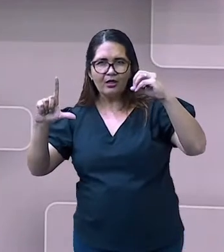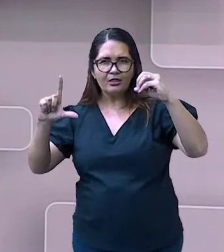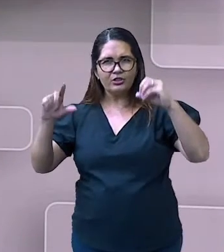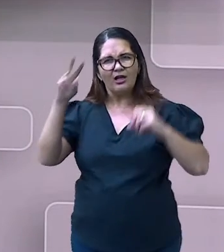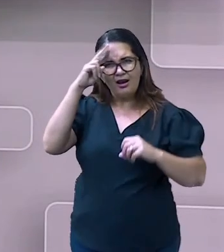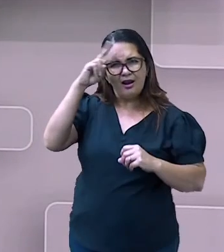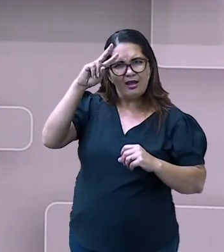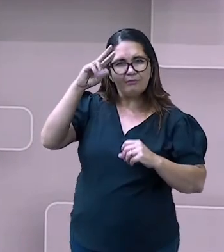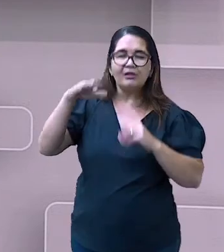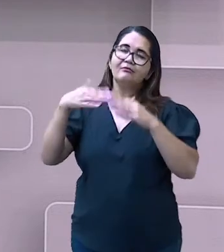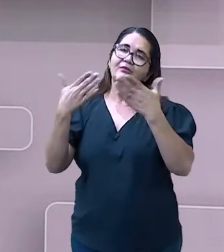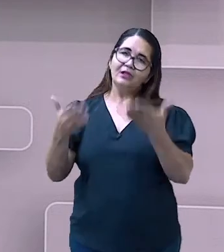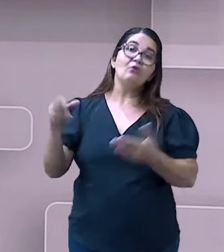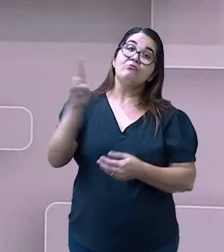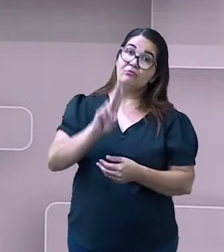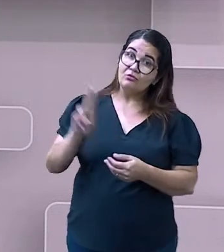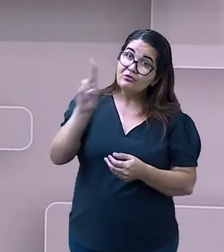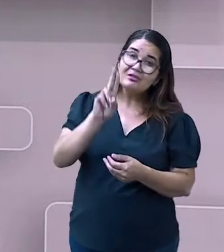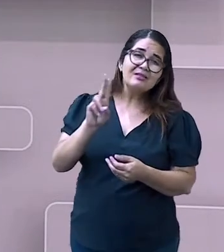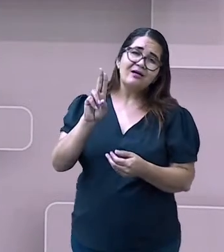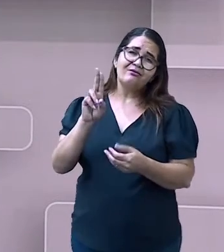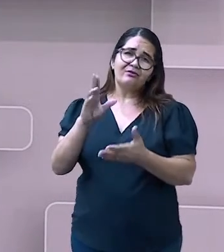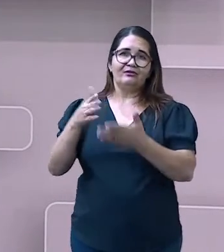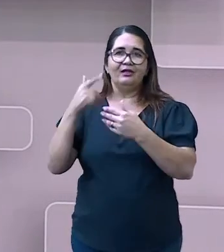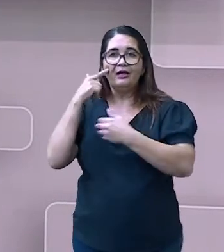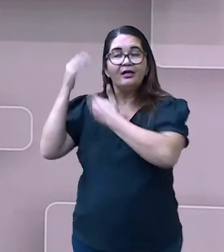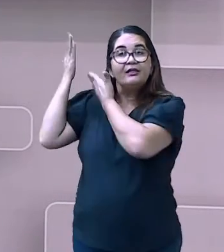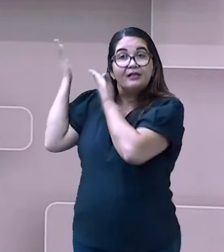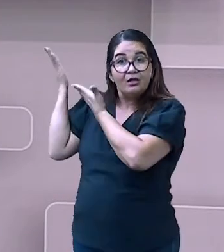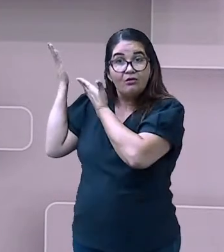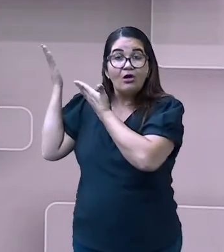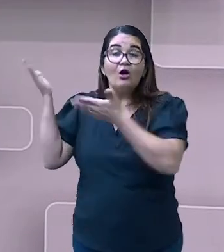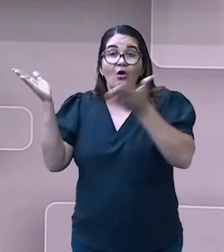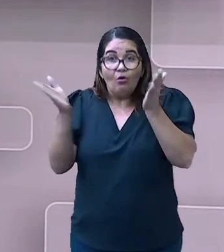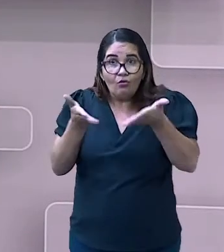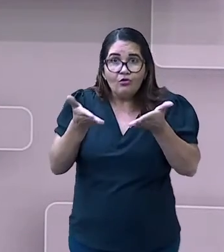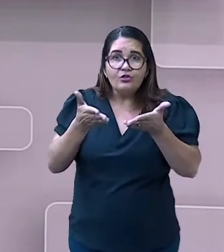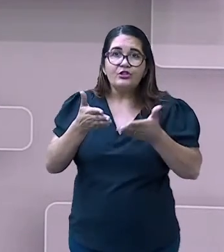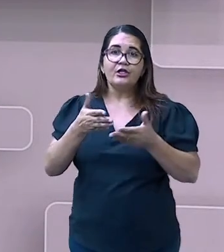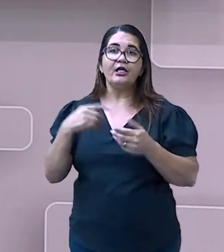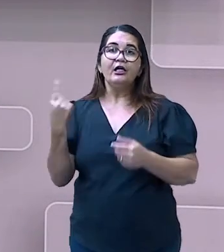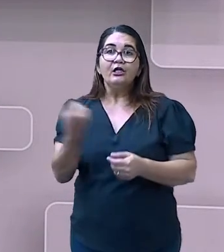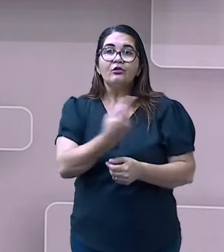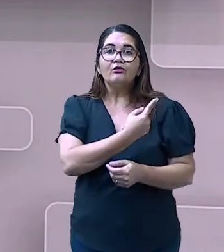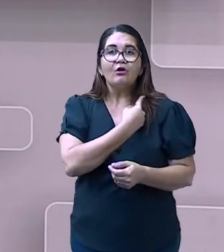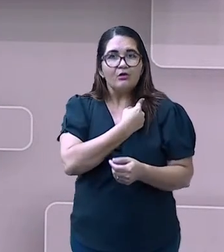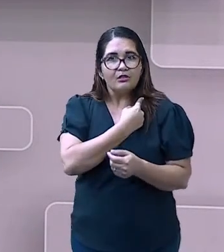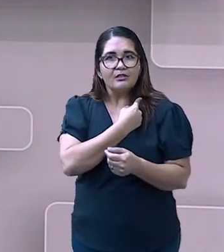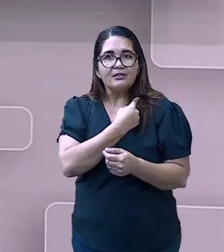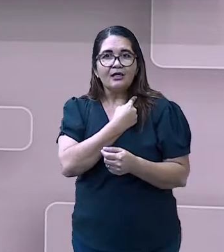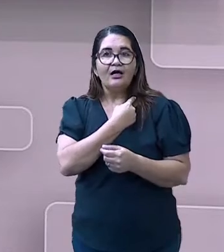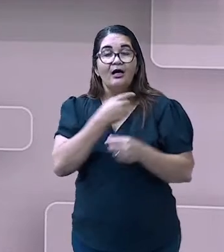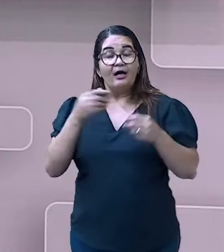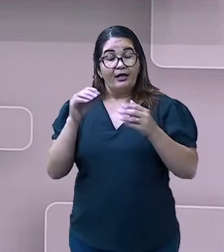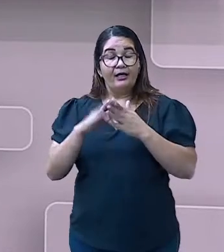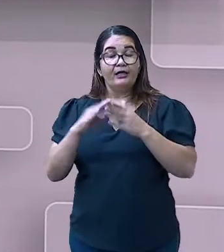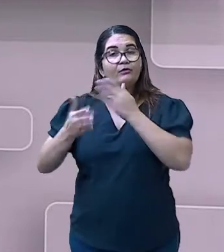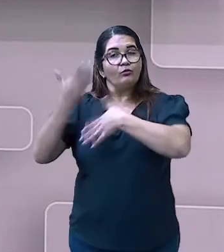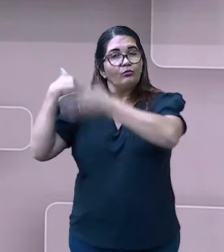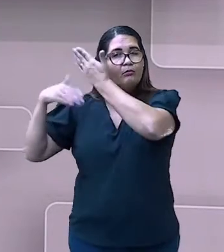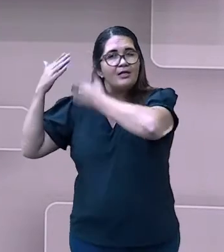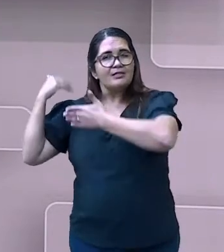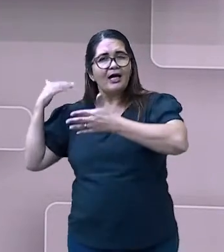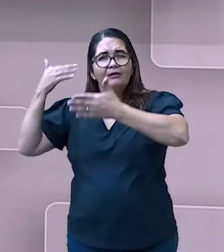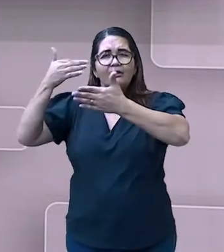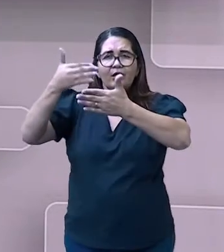lá em tempos muito antigos, que elas foram tão boas que nós continuamos usando até hoje. Acaba